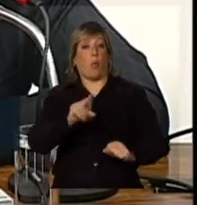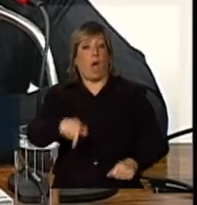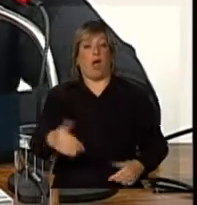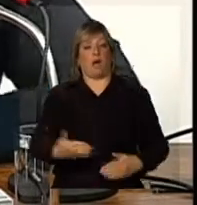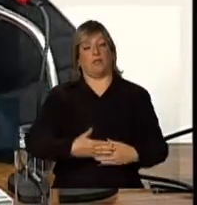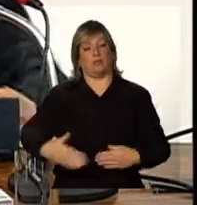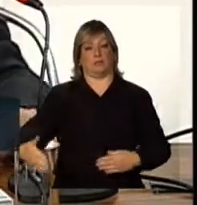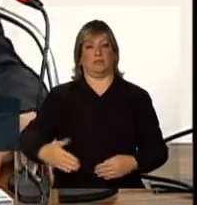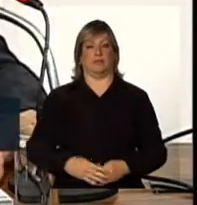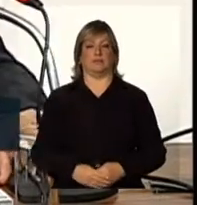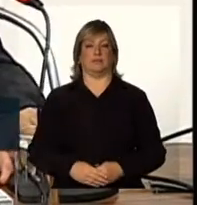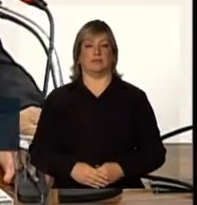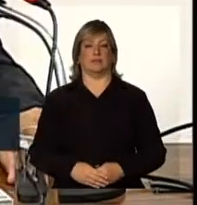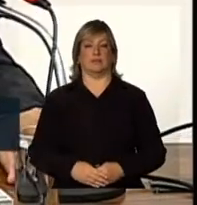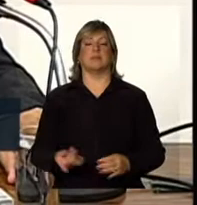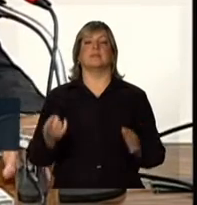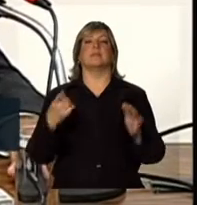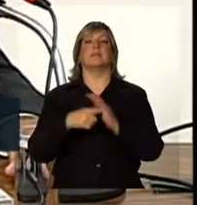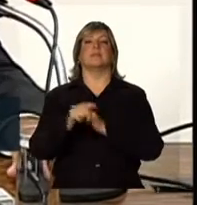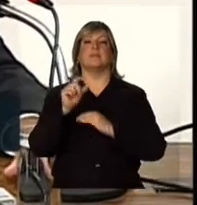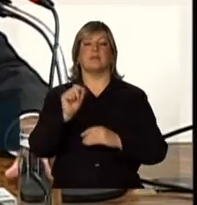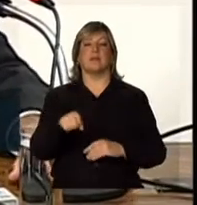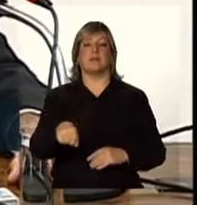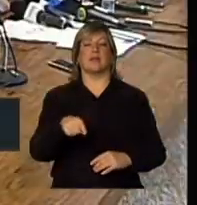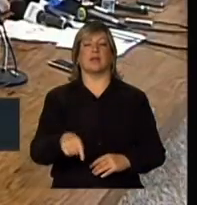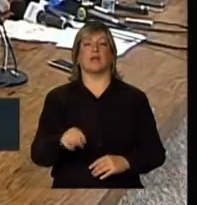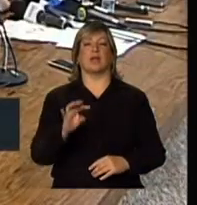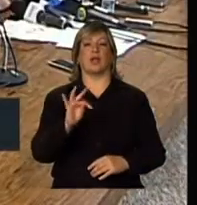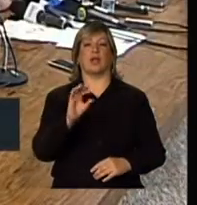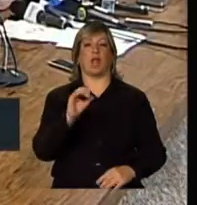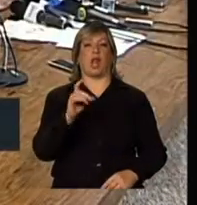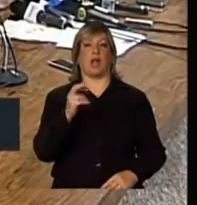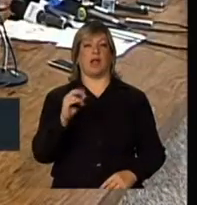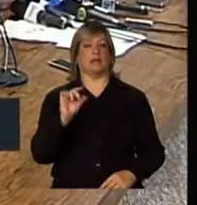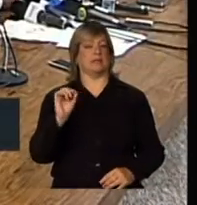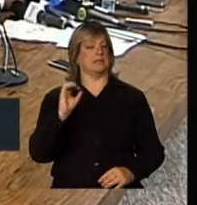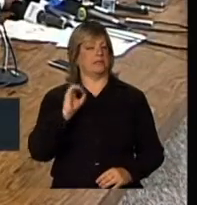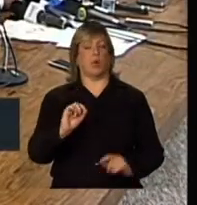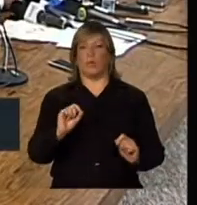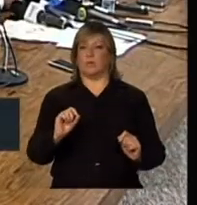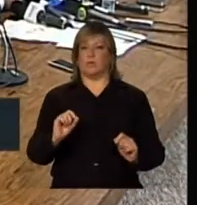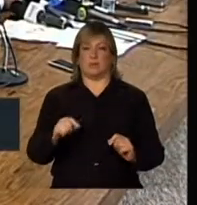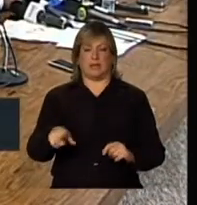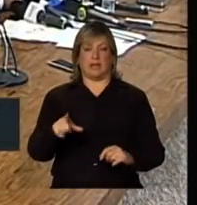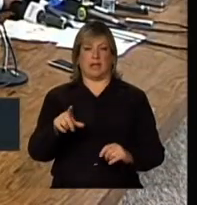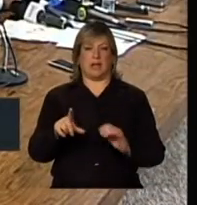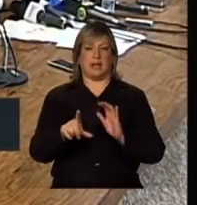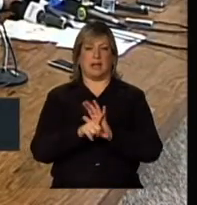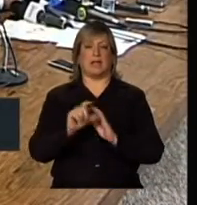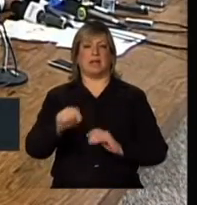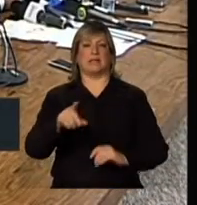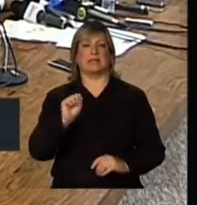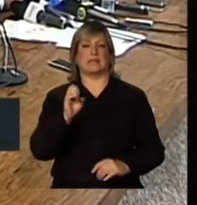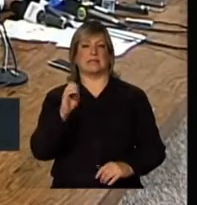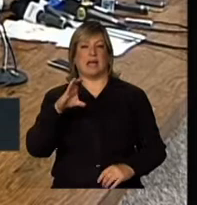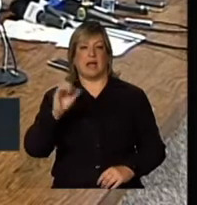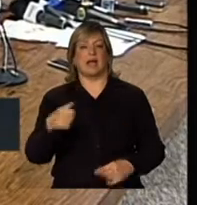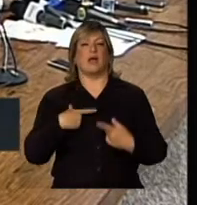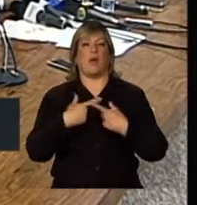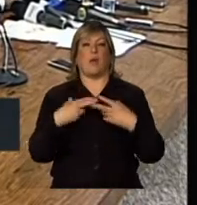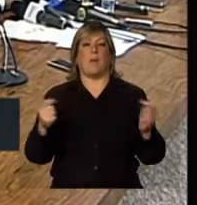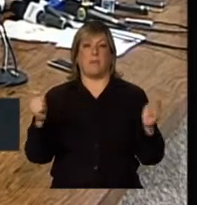próximos dias. Ministro, tolerância zero para a lei seca pode ser discutida em um outro projeto, em uma outra proposta? Pode. Eu acho que é uma discussão que está